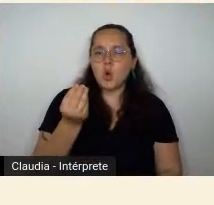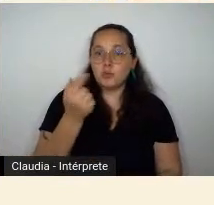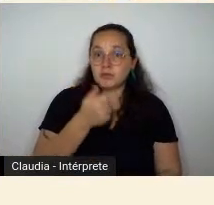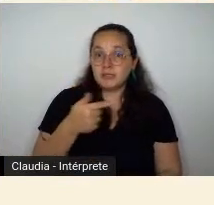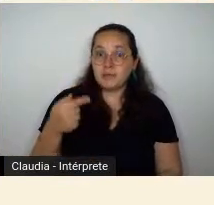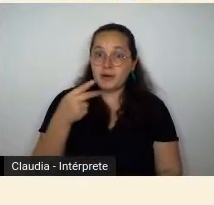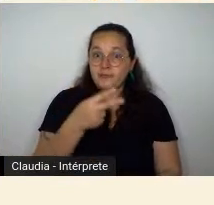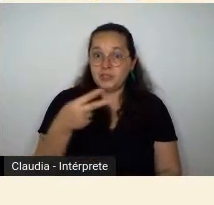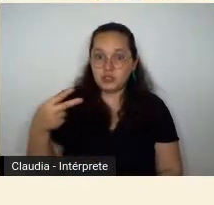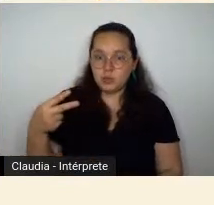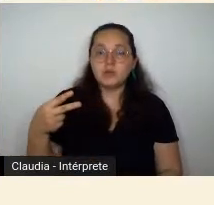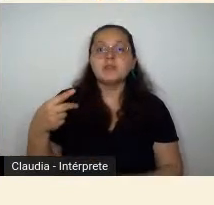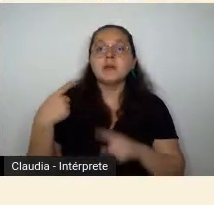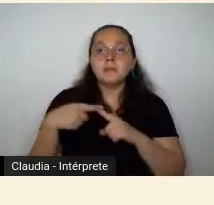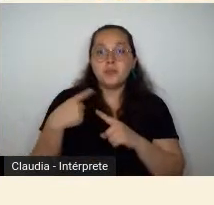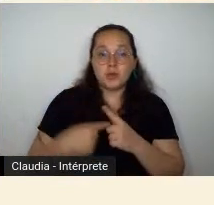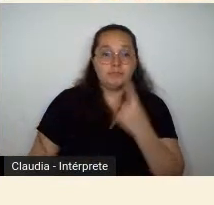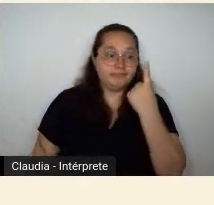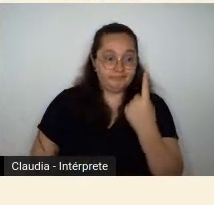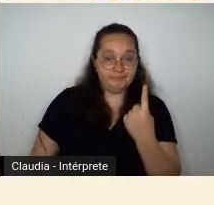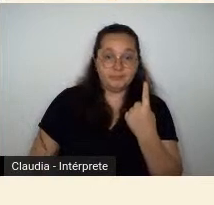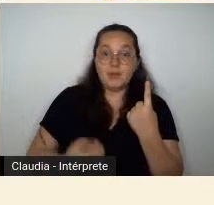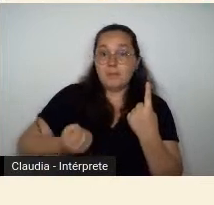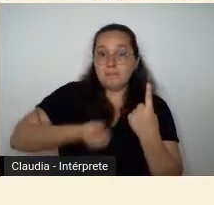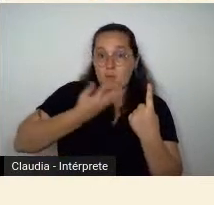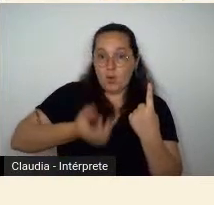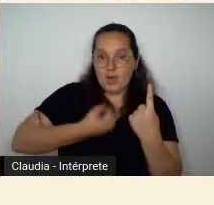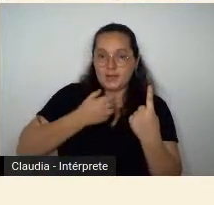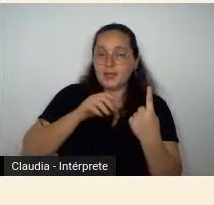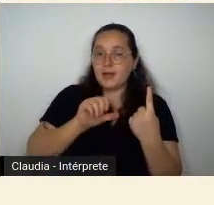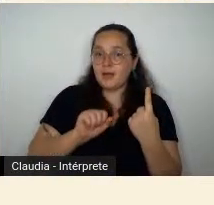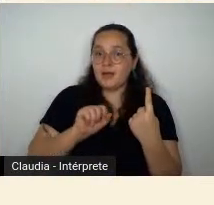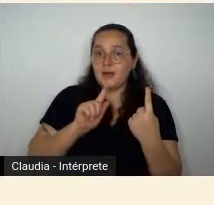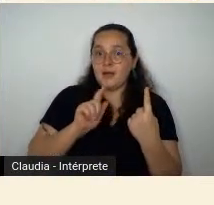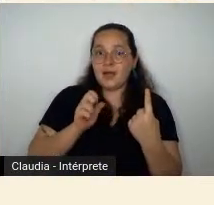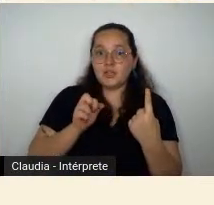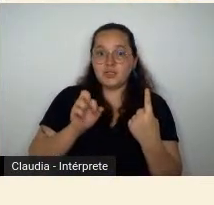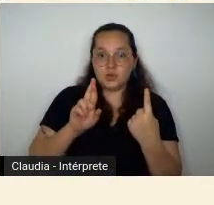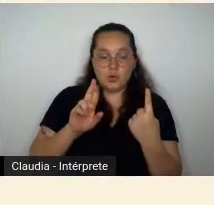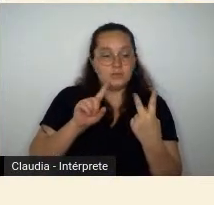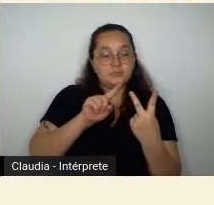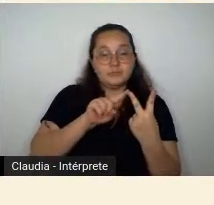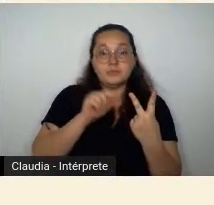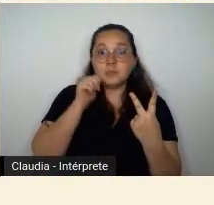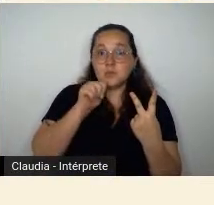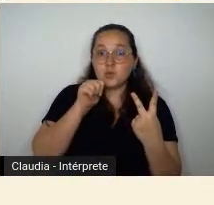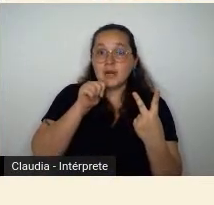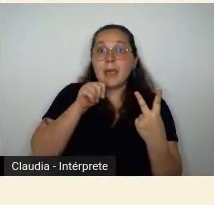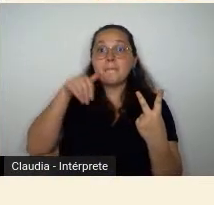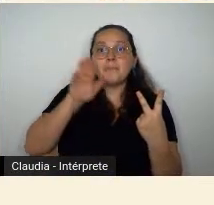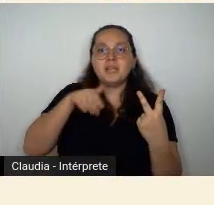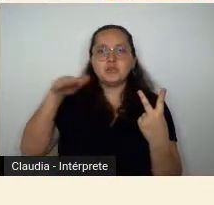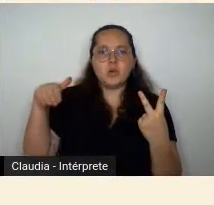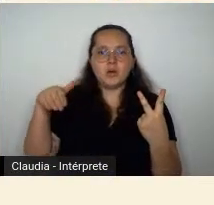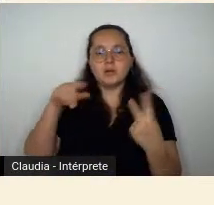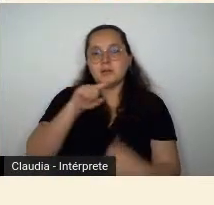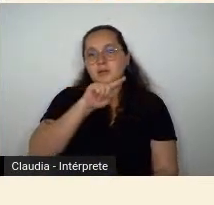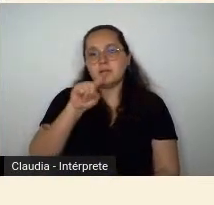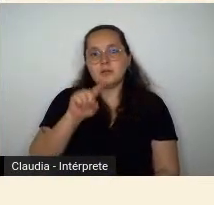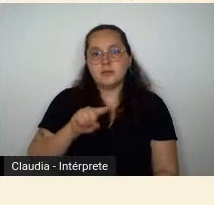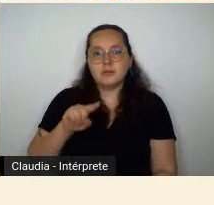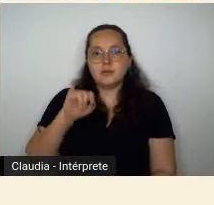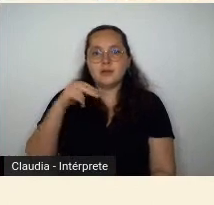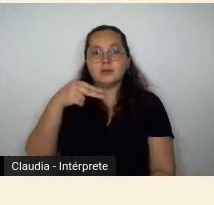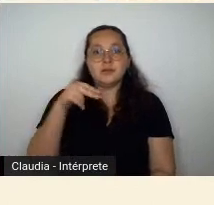participação de um poeta o Agenor Barbosa e uma pintora que é a Zina Aida. Passados